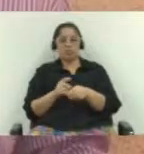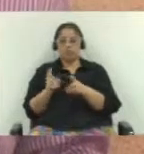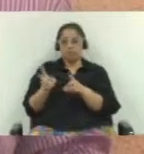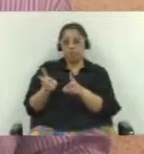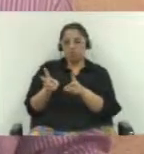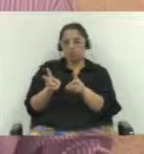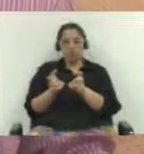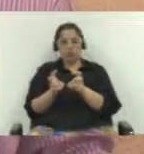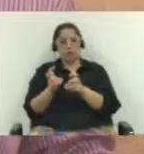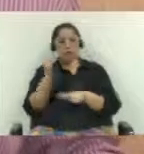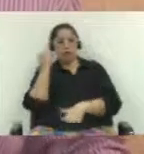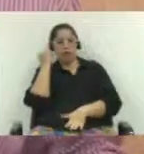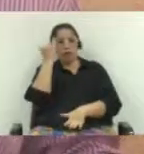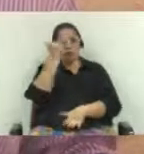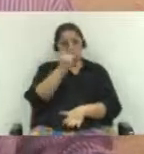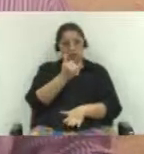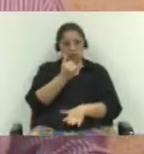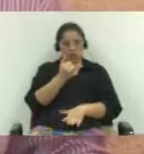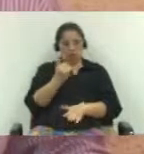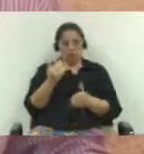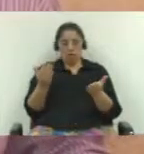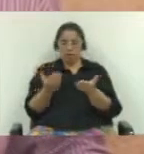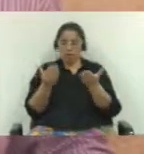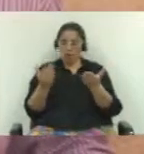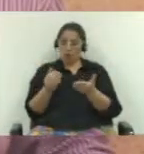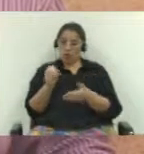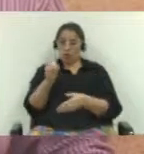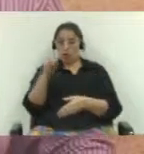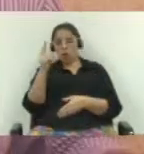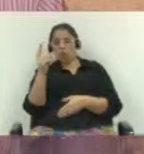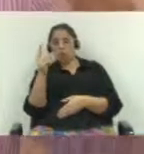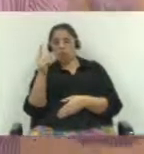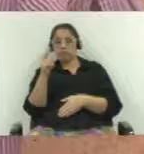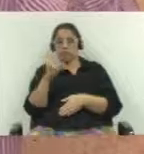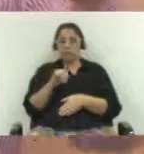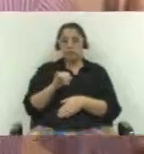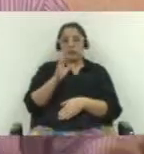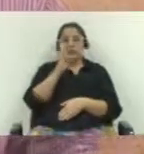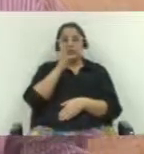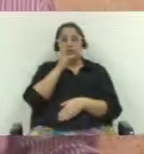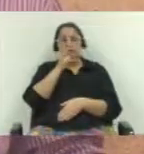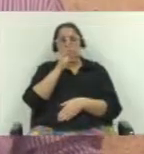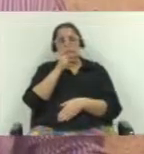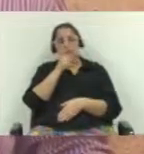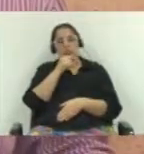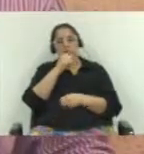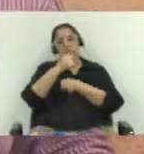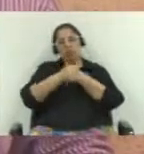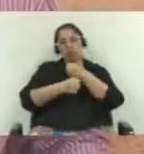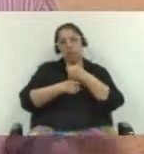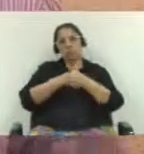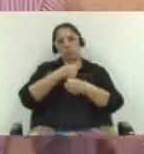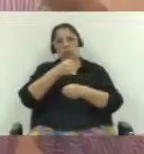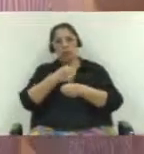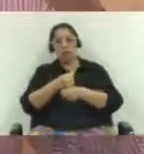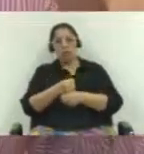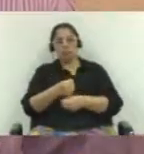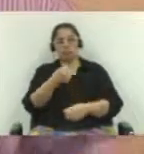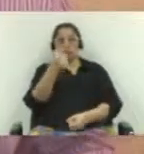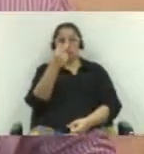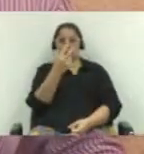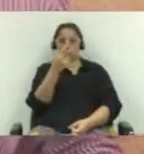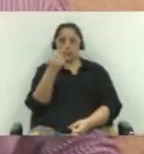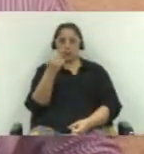aguardar apenas um breve tempo para que a gente possa ver anunciado, ou agora, ou no